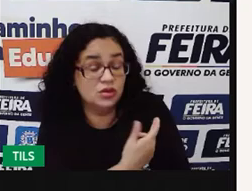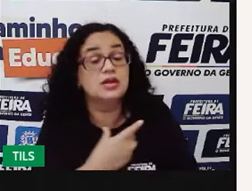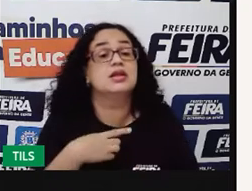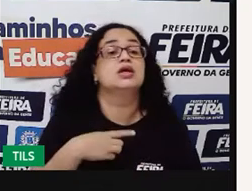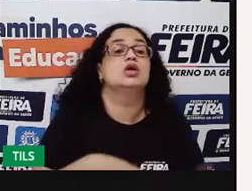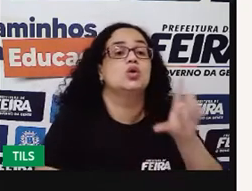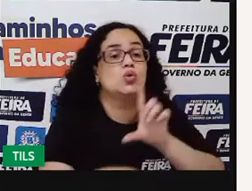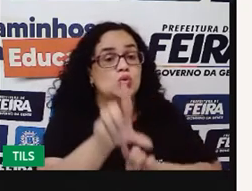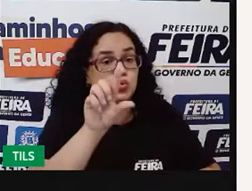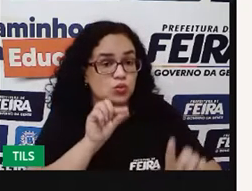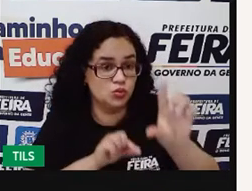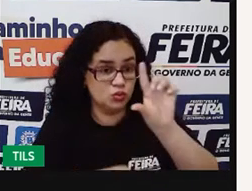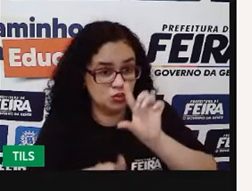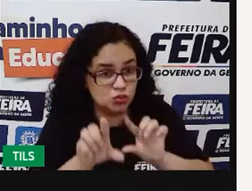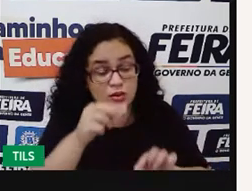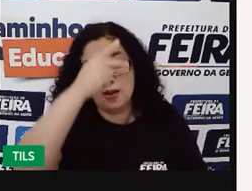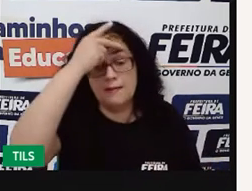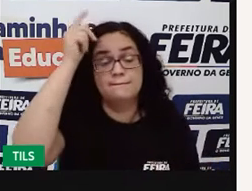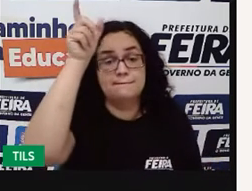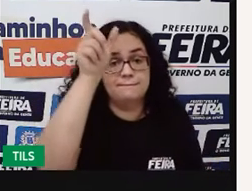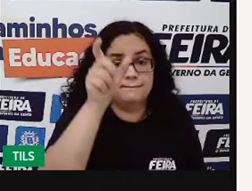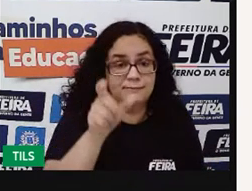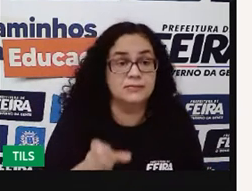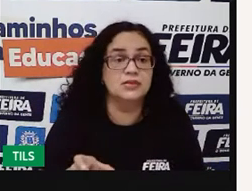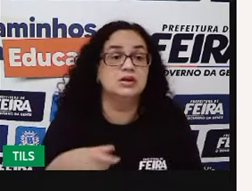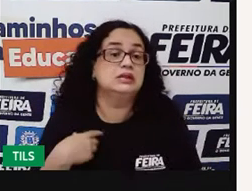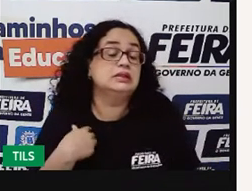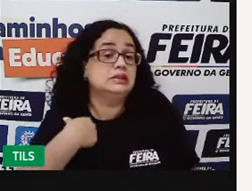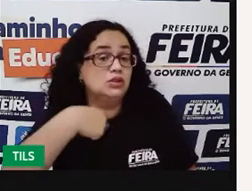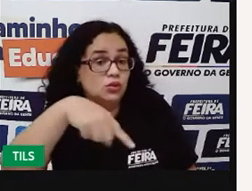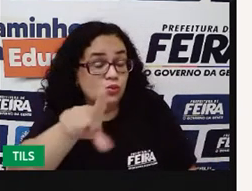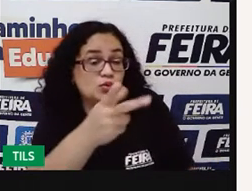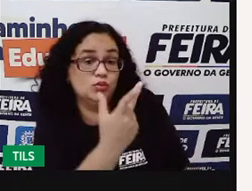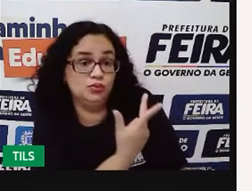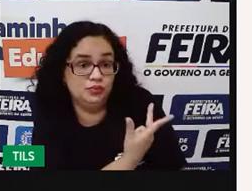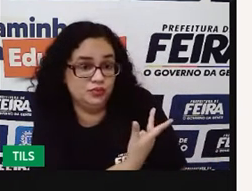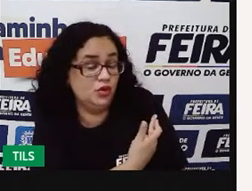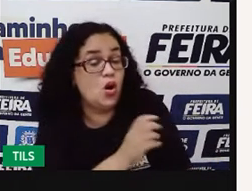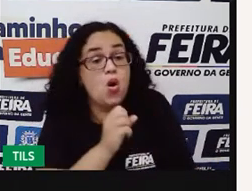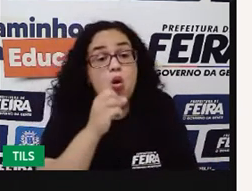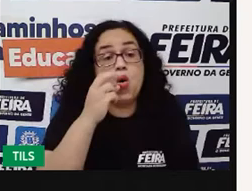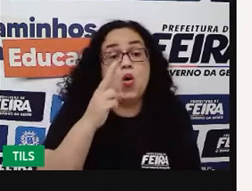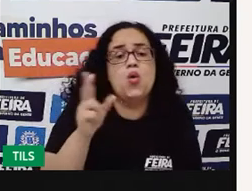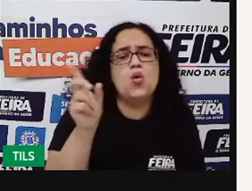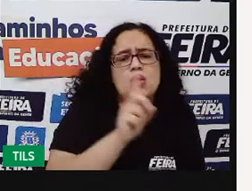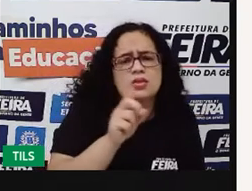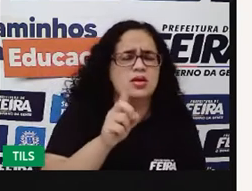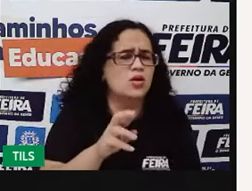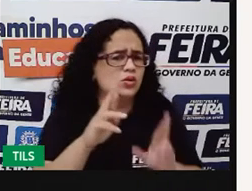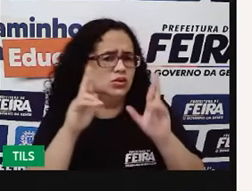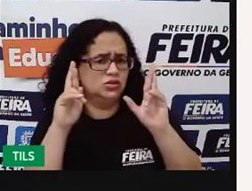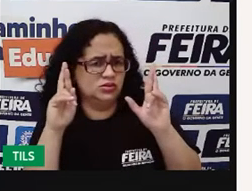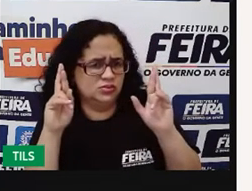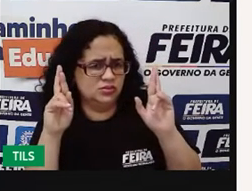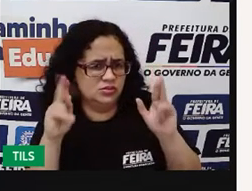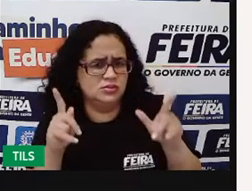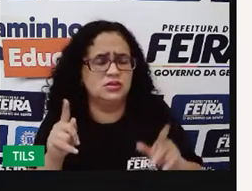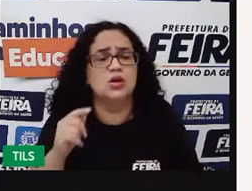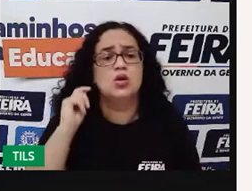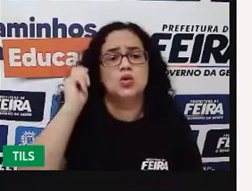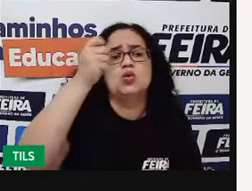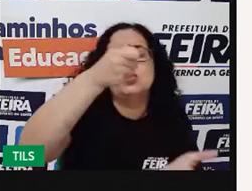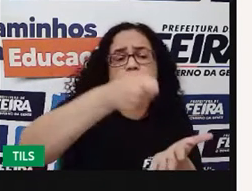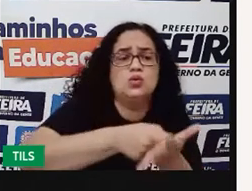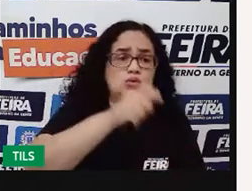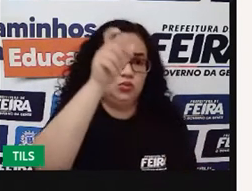escolha, então, enquanto indivíduo, ir tomar a vacina ou não. Entende a diferença do que são decisões